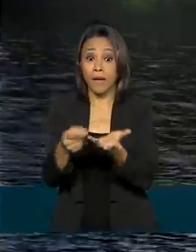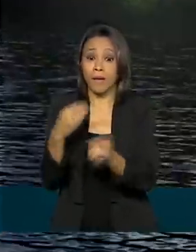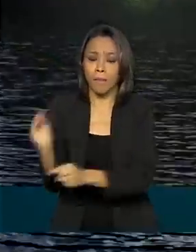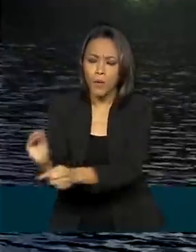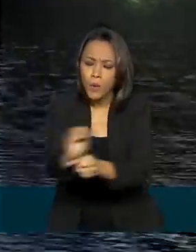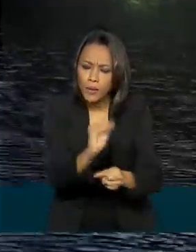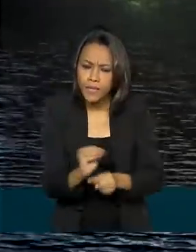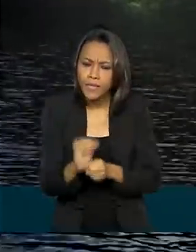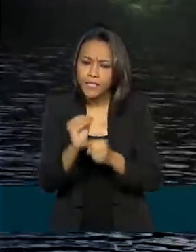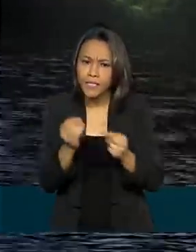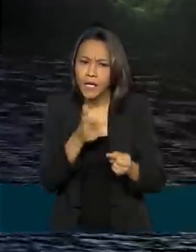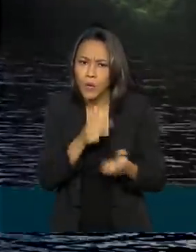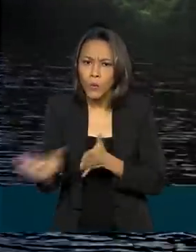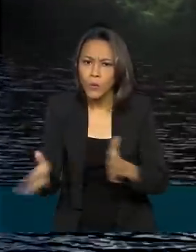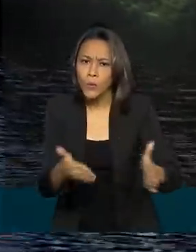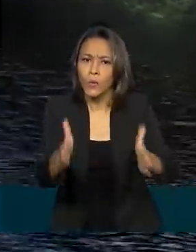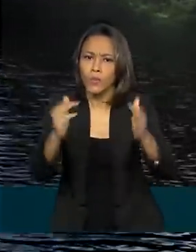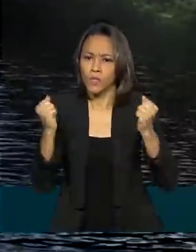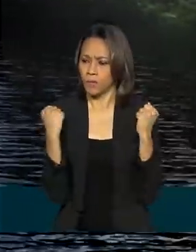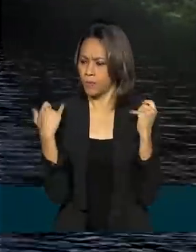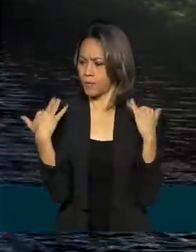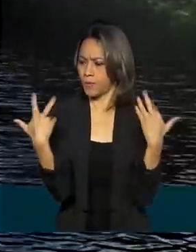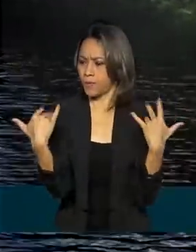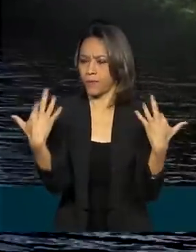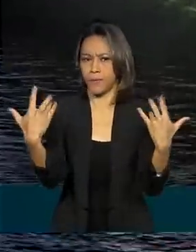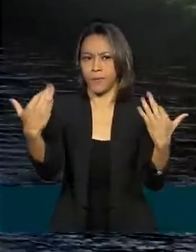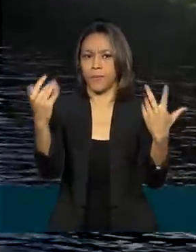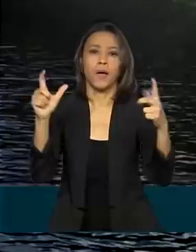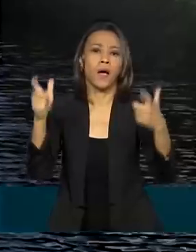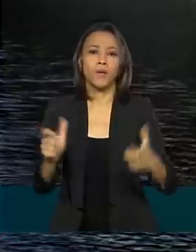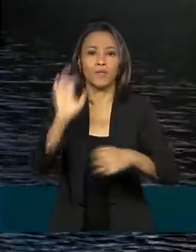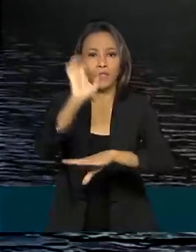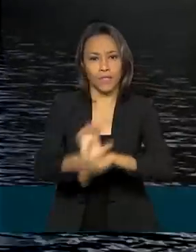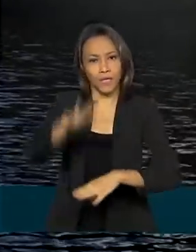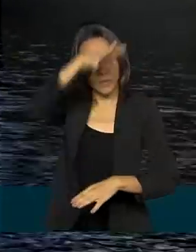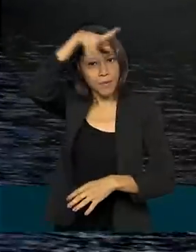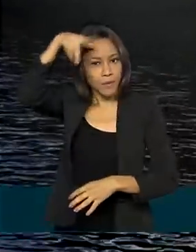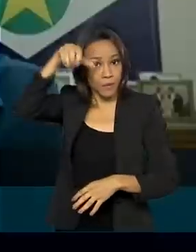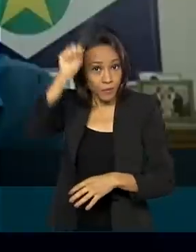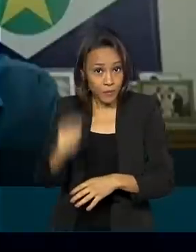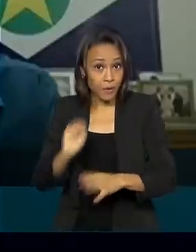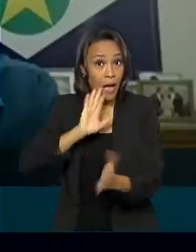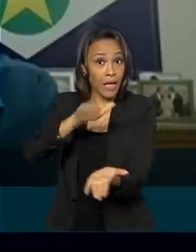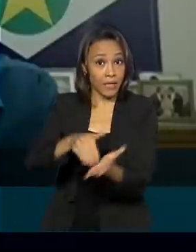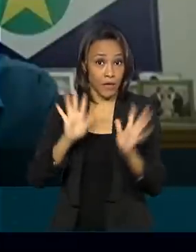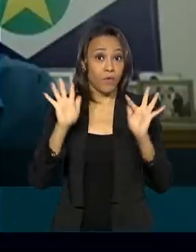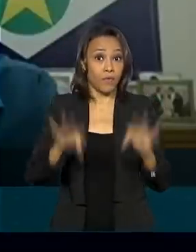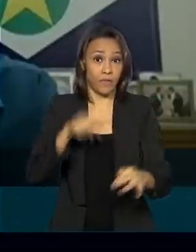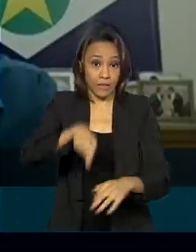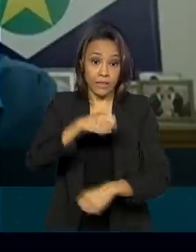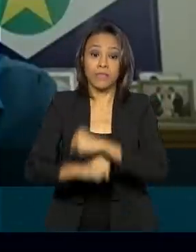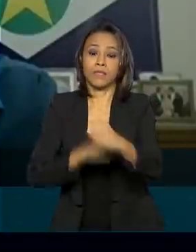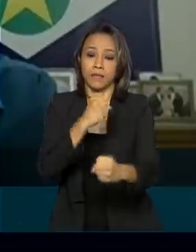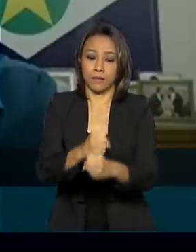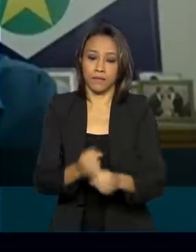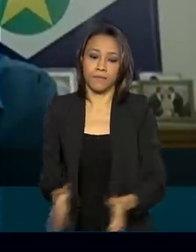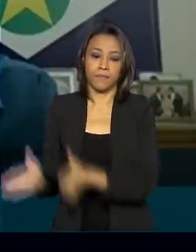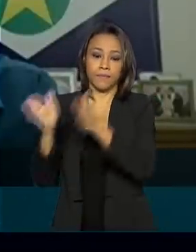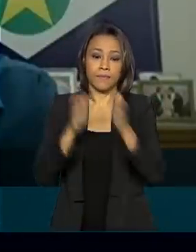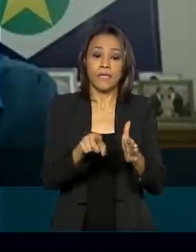proteção das nascentes na região do rio Taquari, no Mato Grosso do Sul, até o fim do ano. São obras e